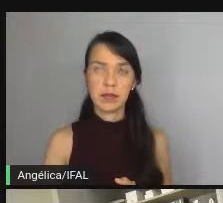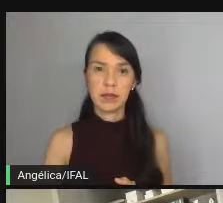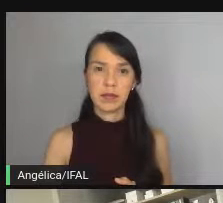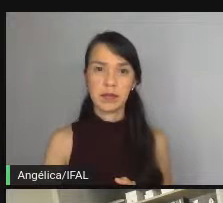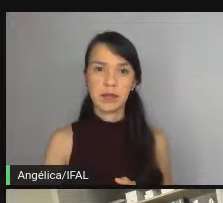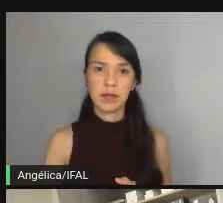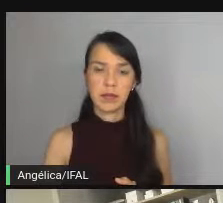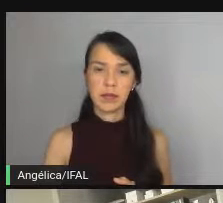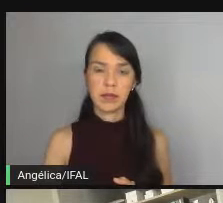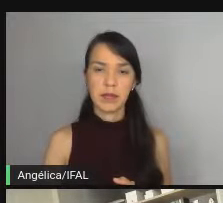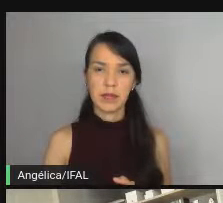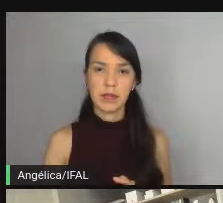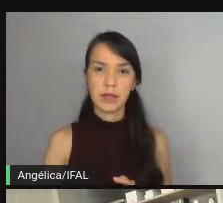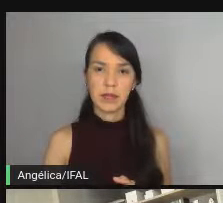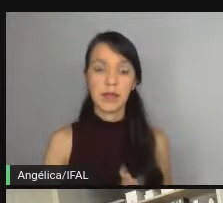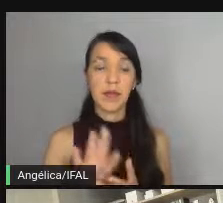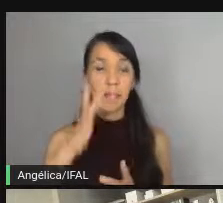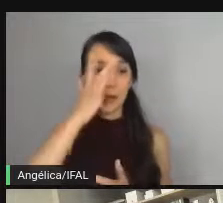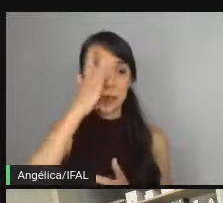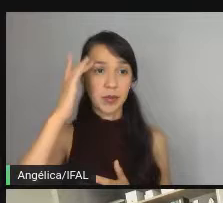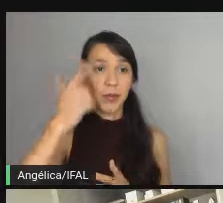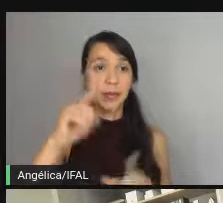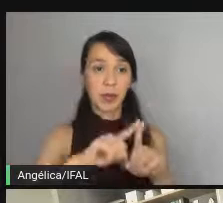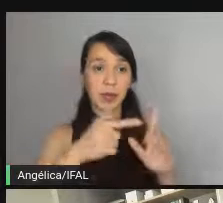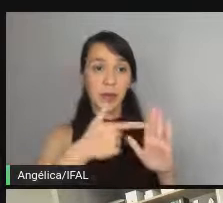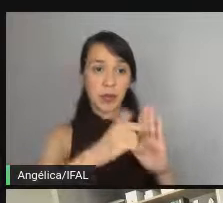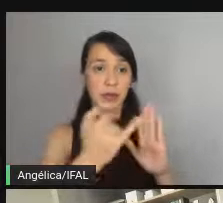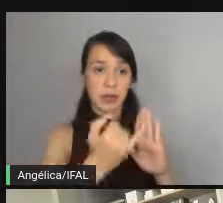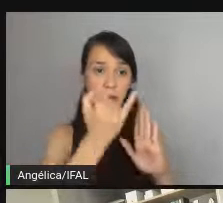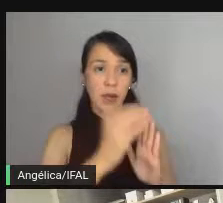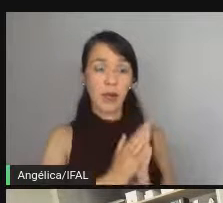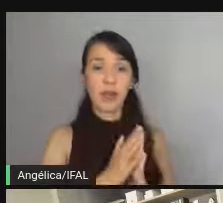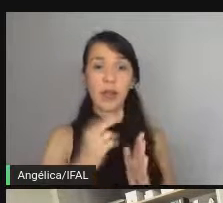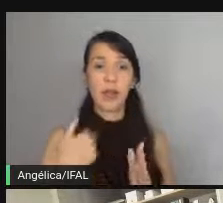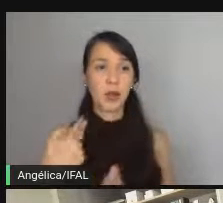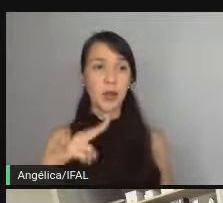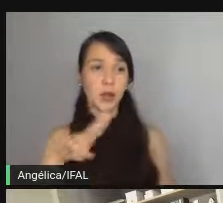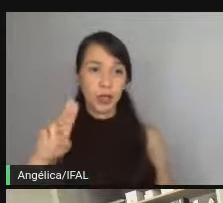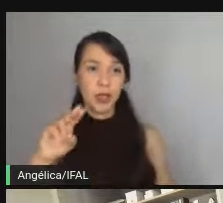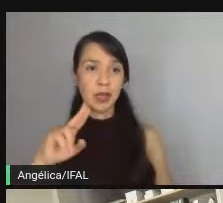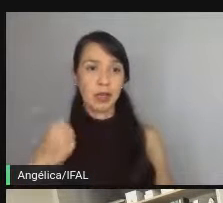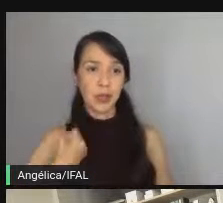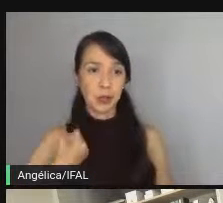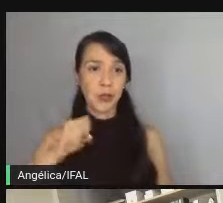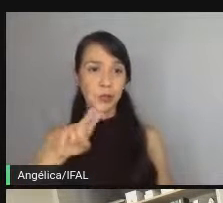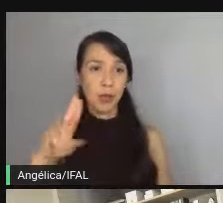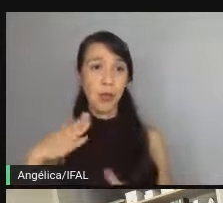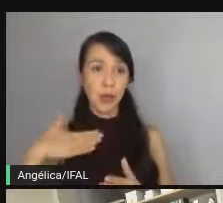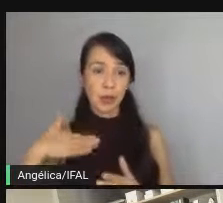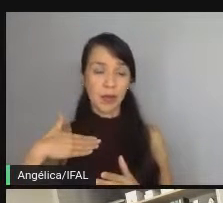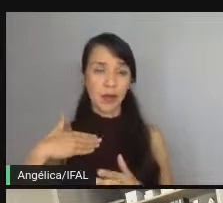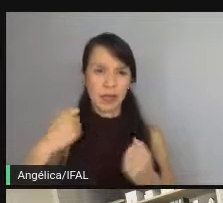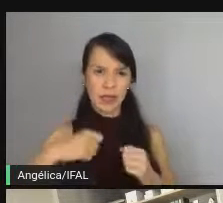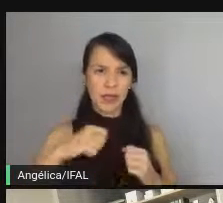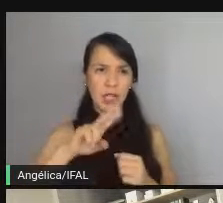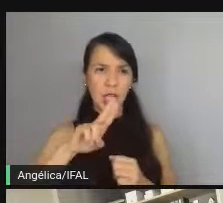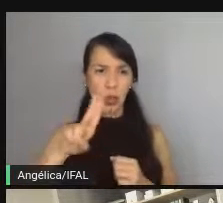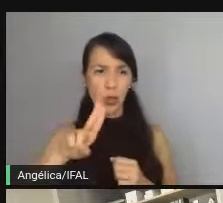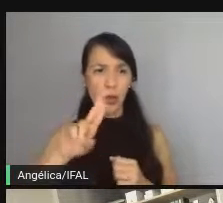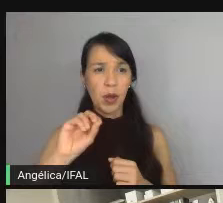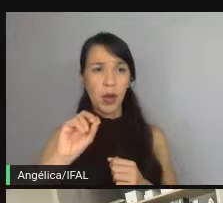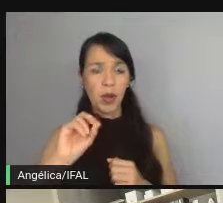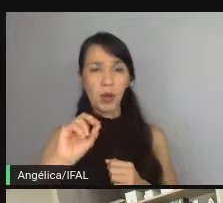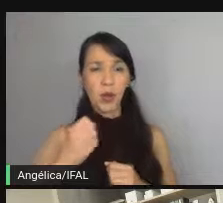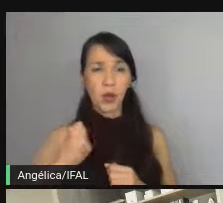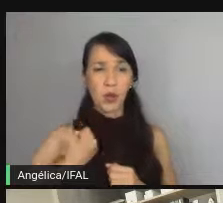E uma... Ó, pessoal, outra coisa que é importante. Eu chamei número. No meu código, deveria ser número ou deveria ser base?